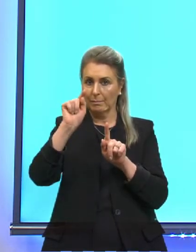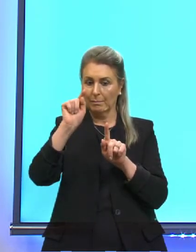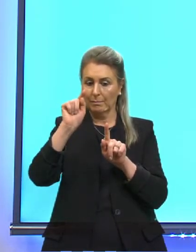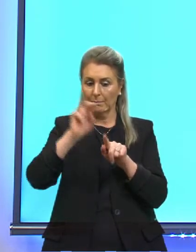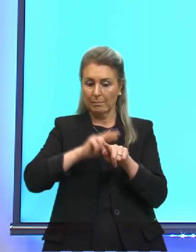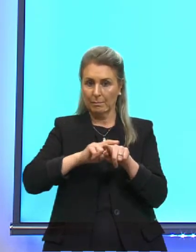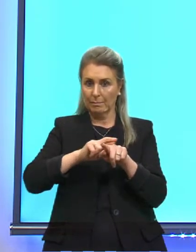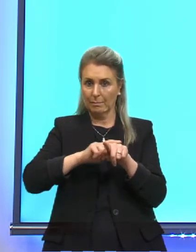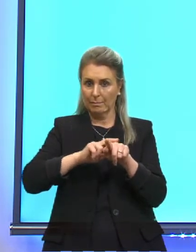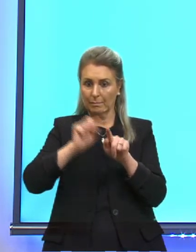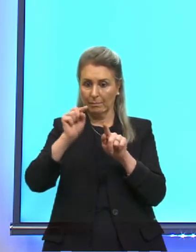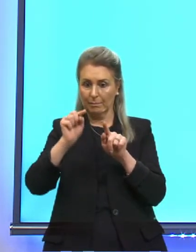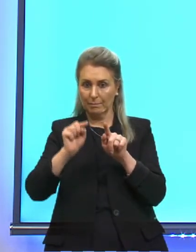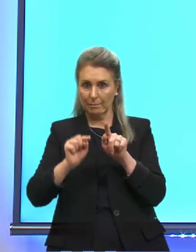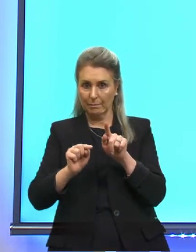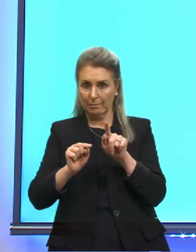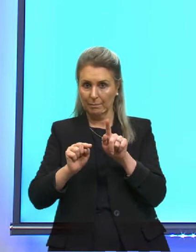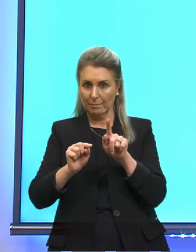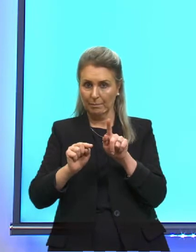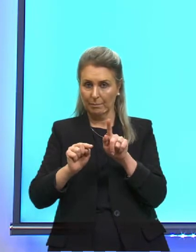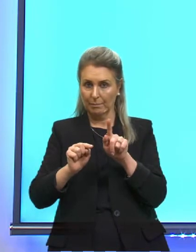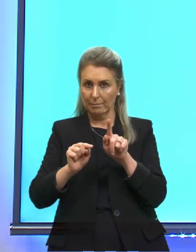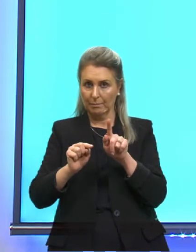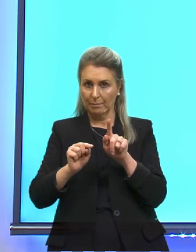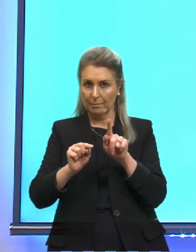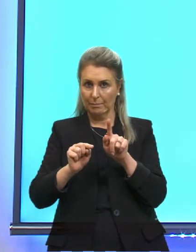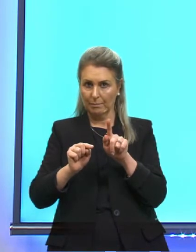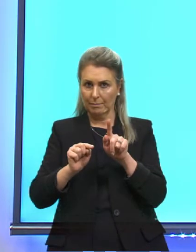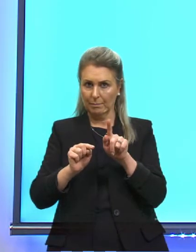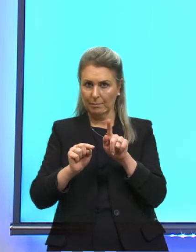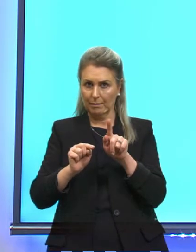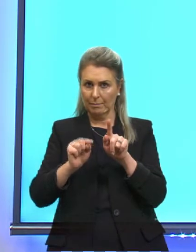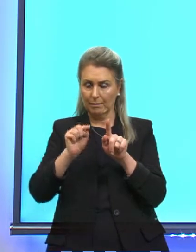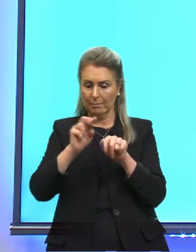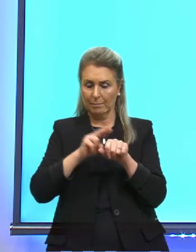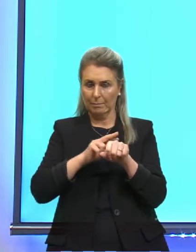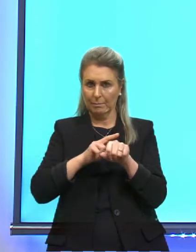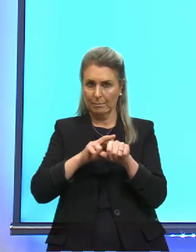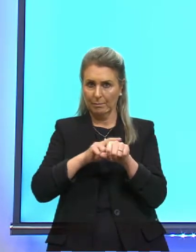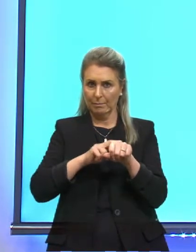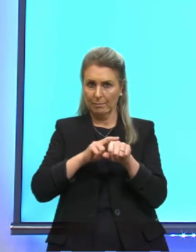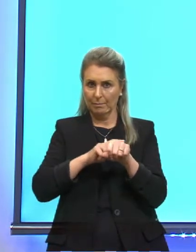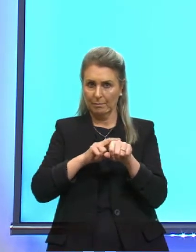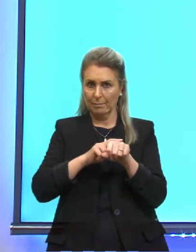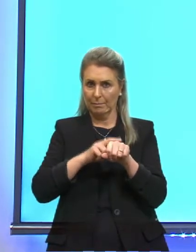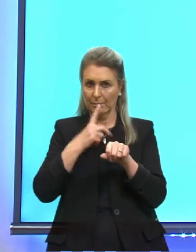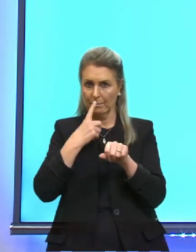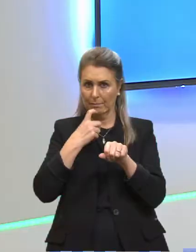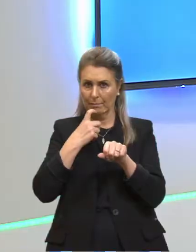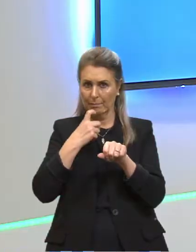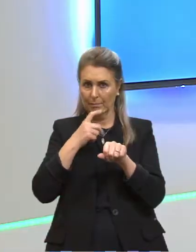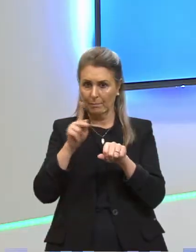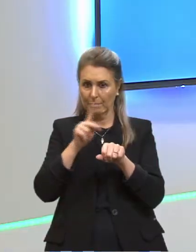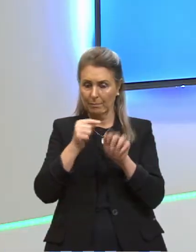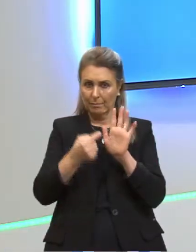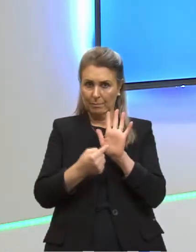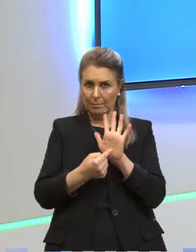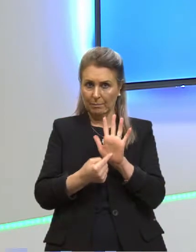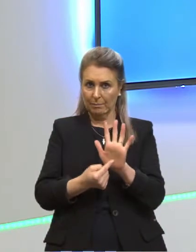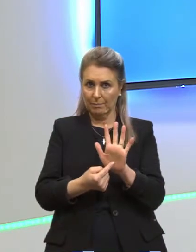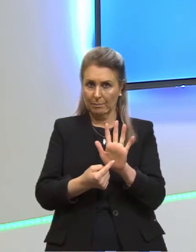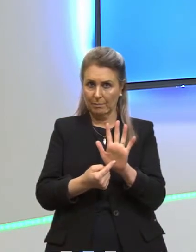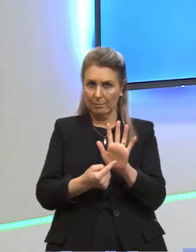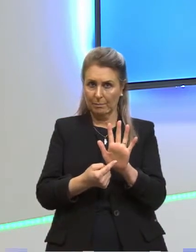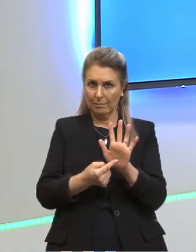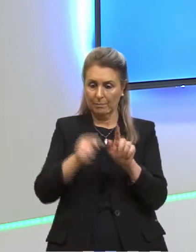O violeta está aqui, o vermelho está aqui. O violeta está aqui, o vermelho está aqui. Então, o vermelho tem comprimento de